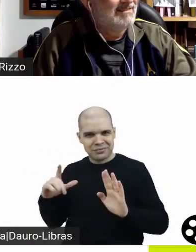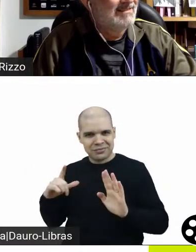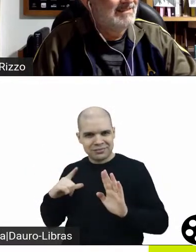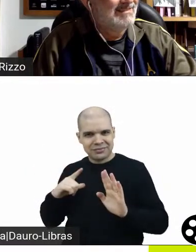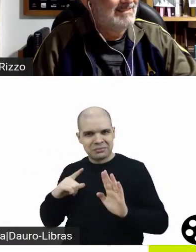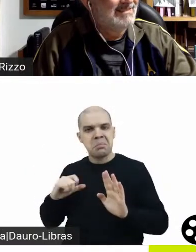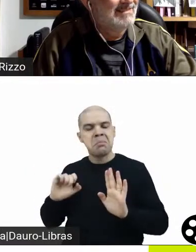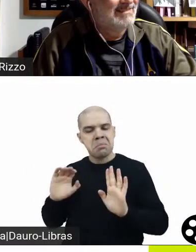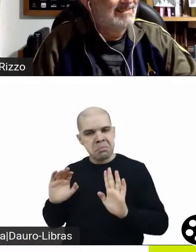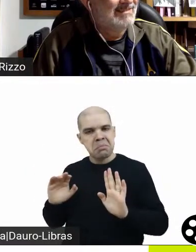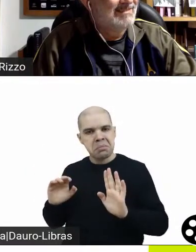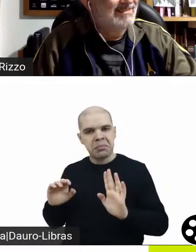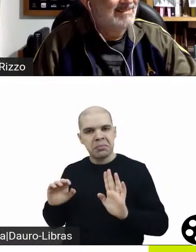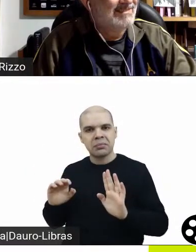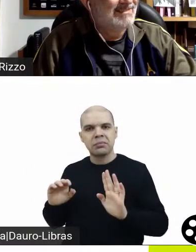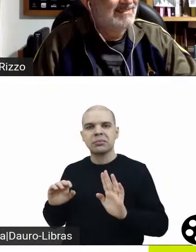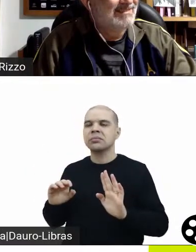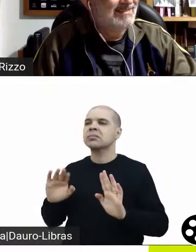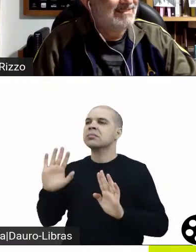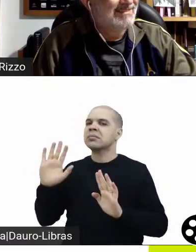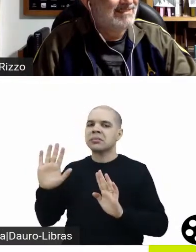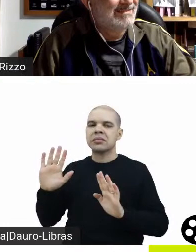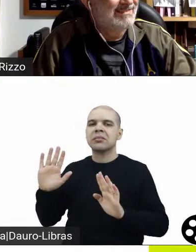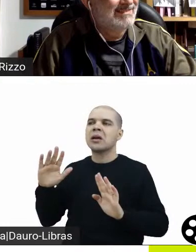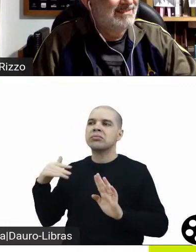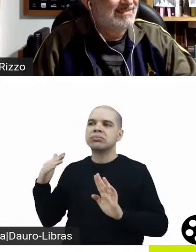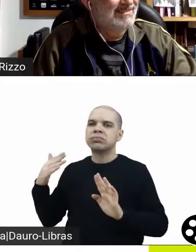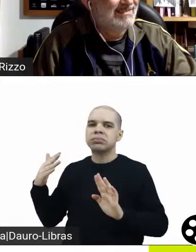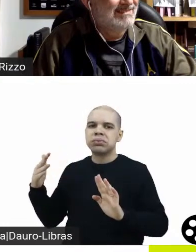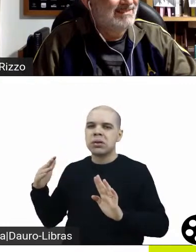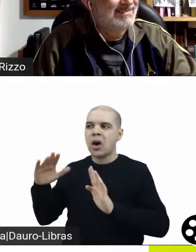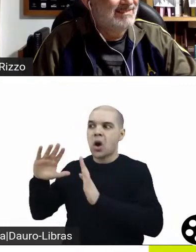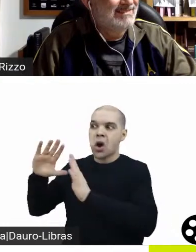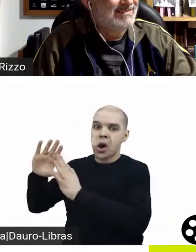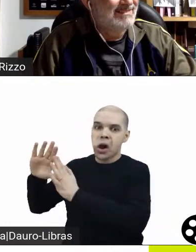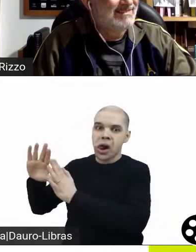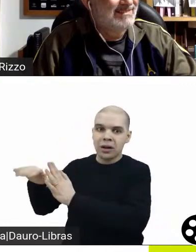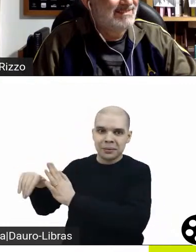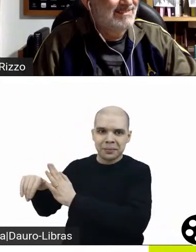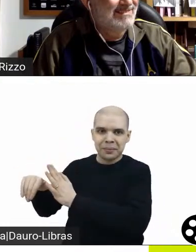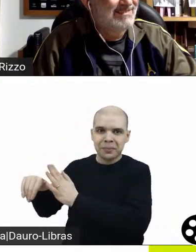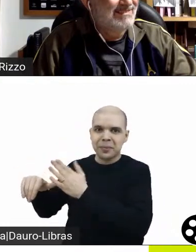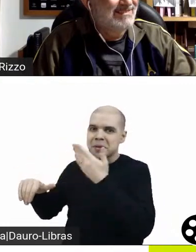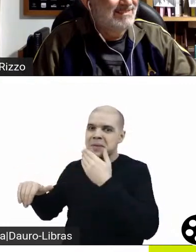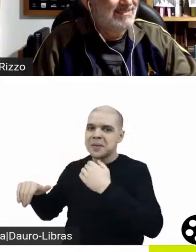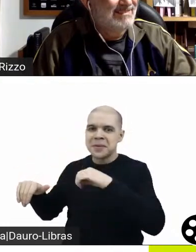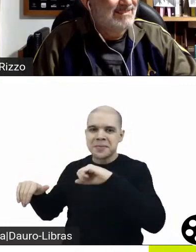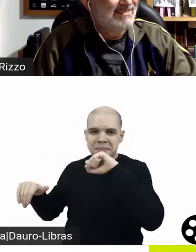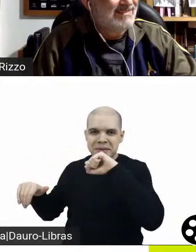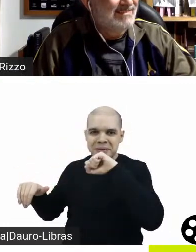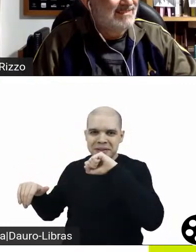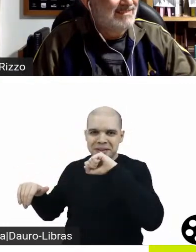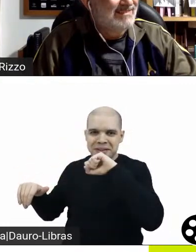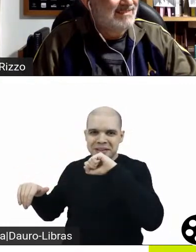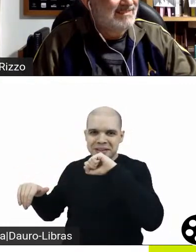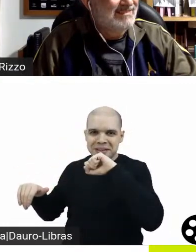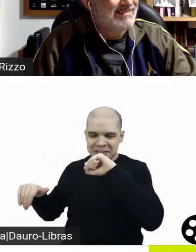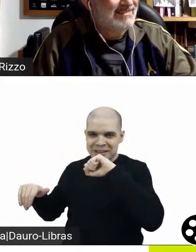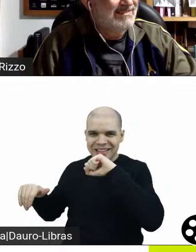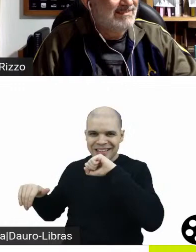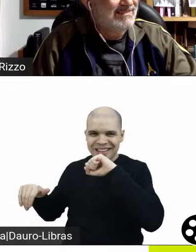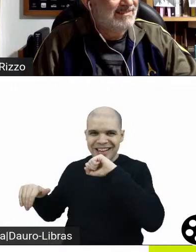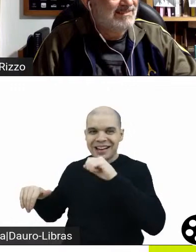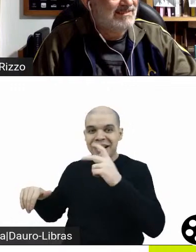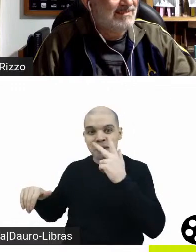pai e tirou, roubou um dinheiro do pai e ele sempre falou, essa história é a história de um filme, se ela me der essa autorização,